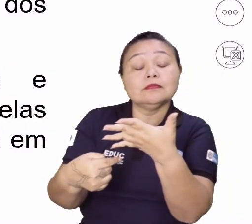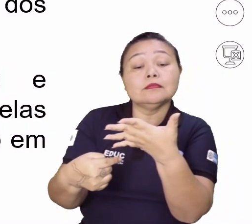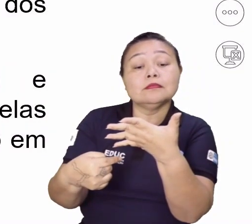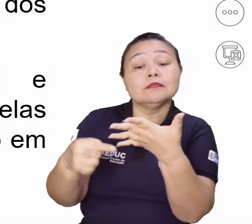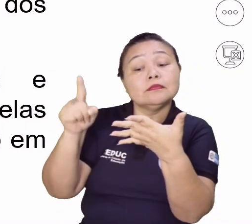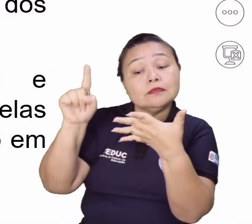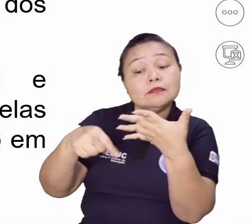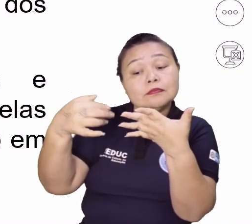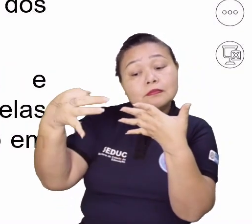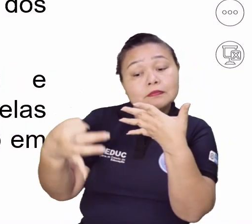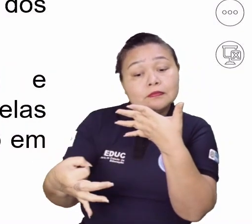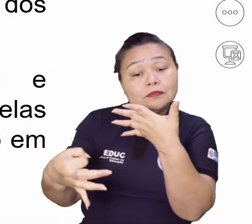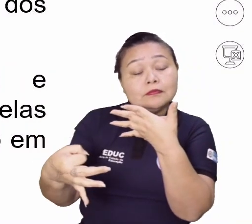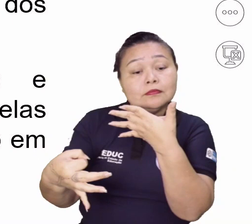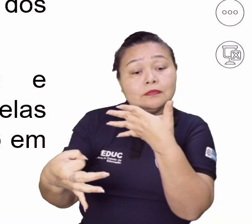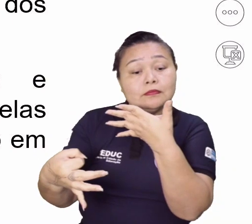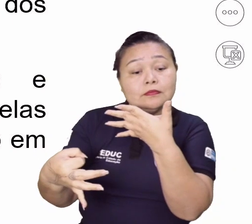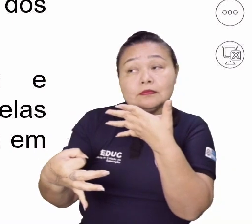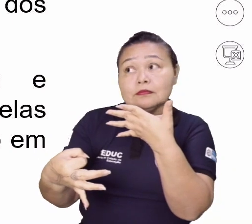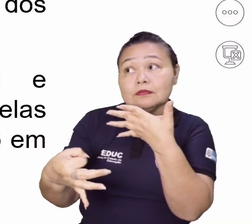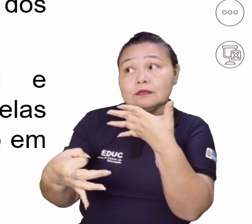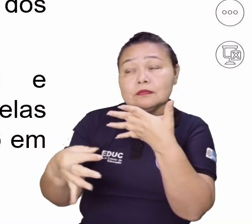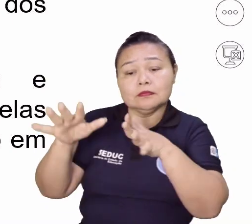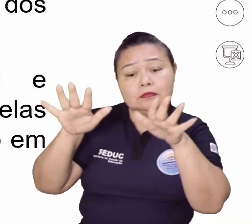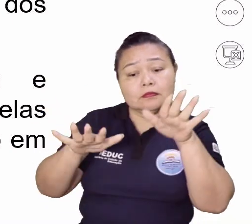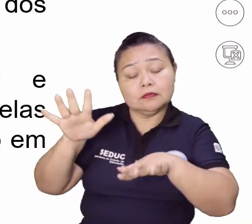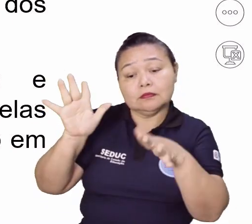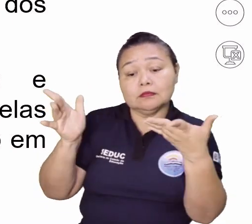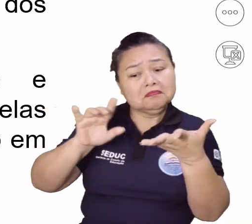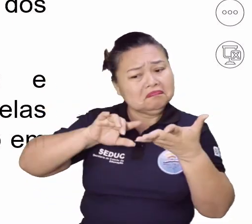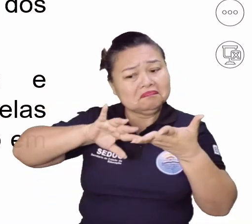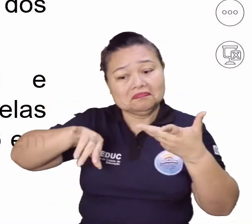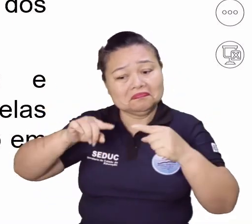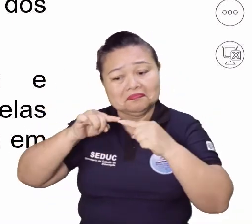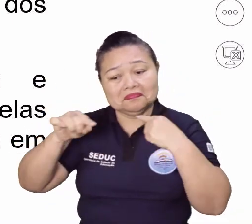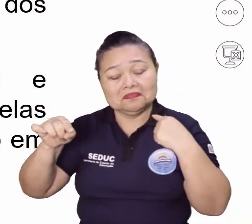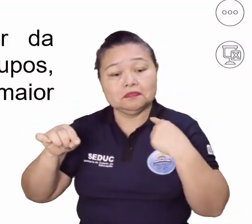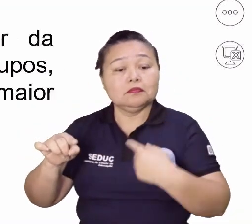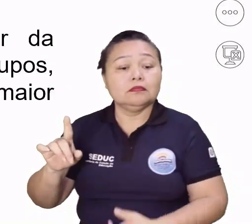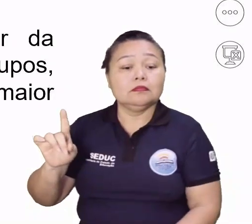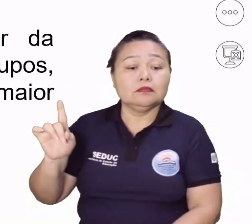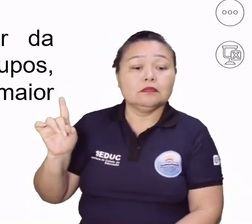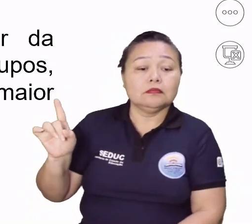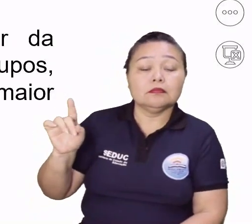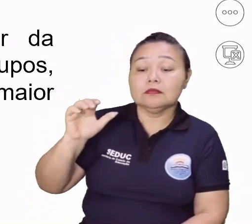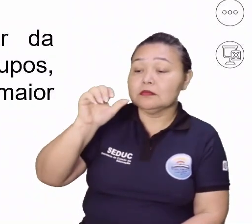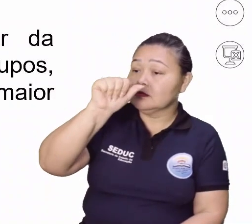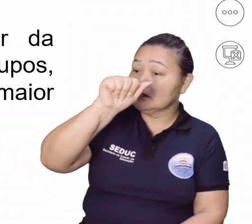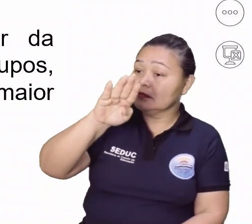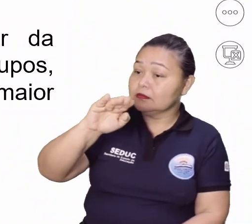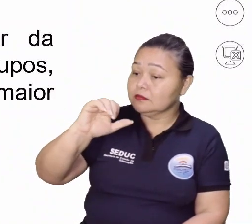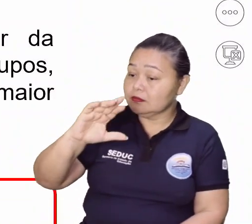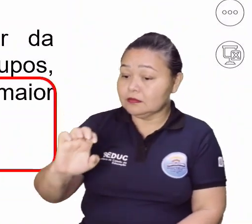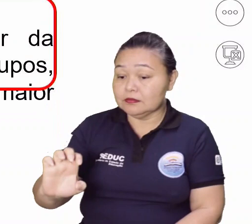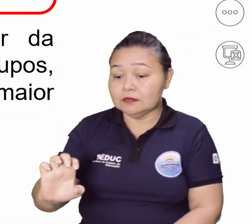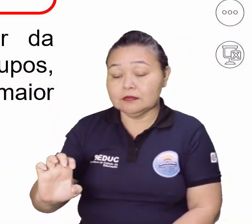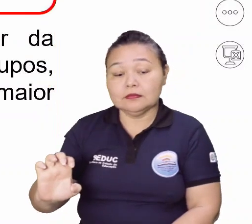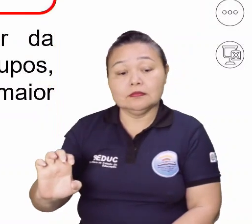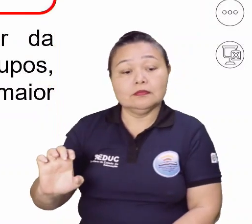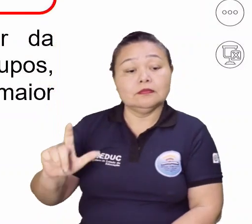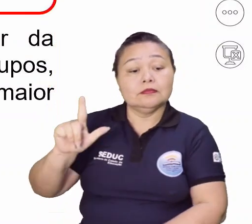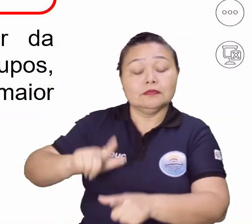consideram que esteja correta? E tem algumas que não têm nada a ver, né, gente? Então, vamos aqui. A, B, C, D ou E.